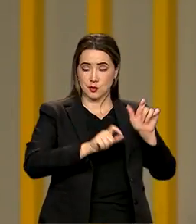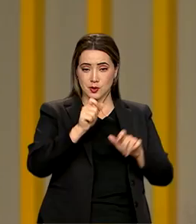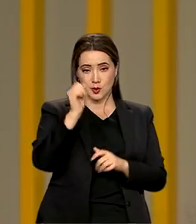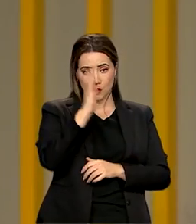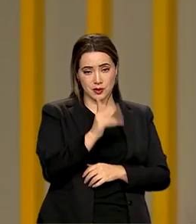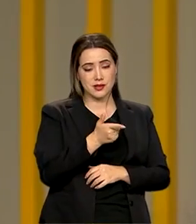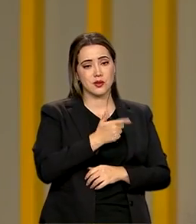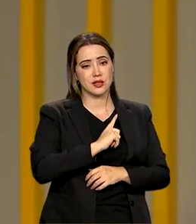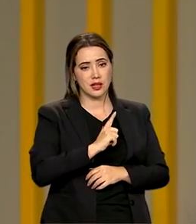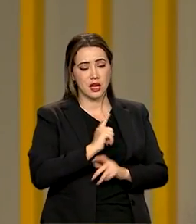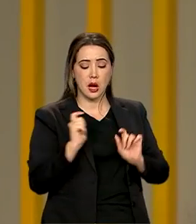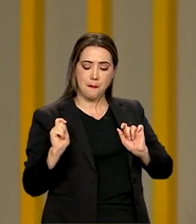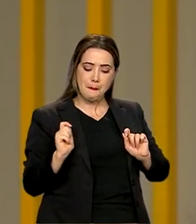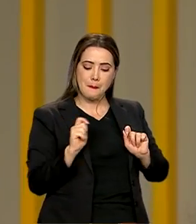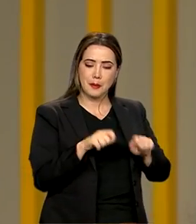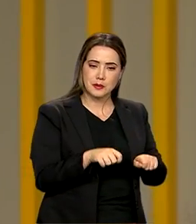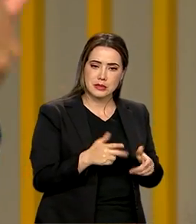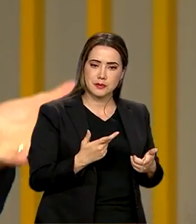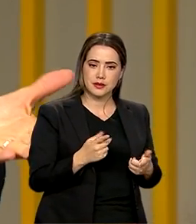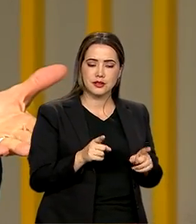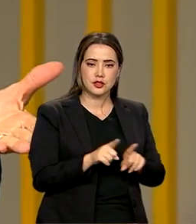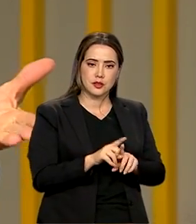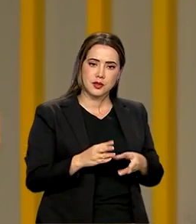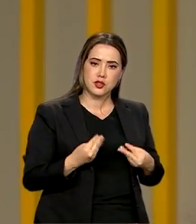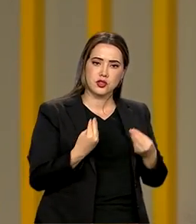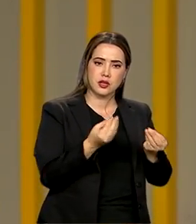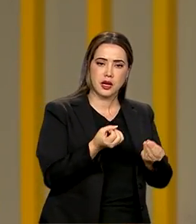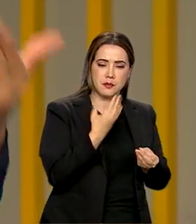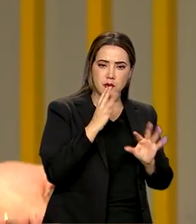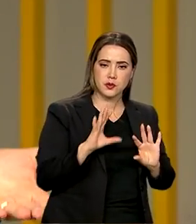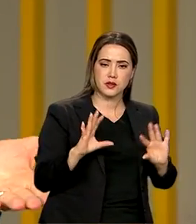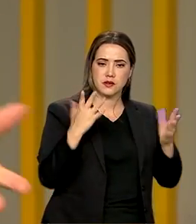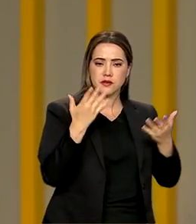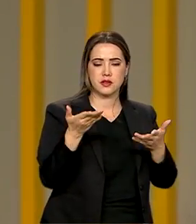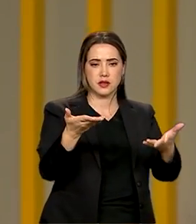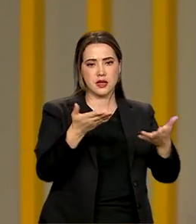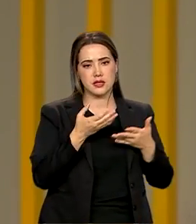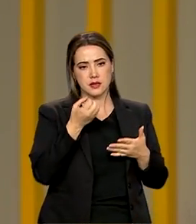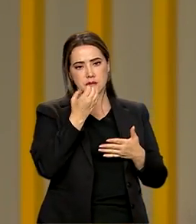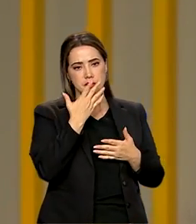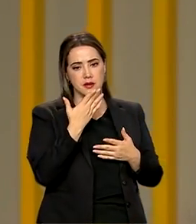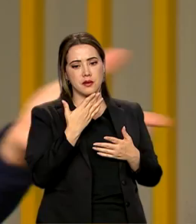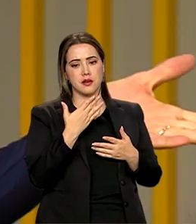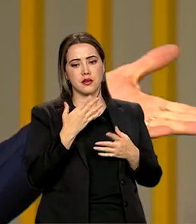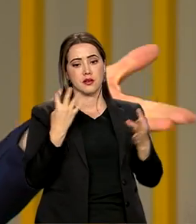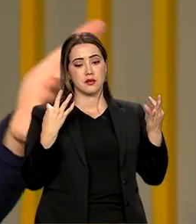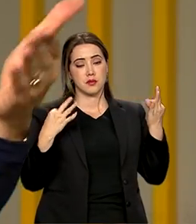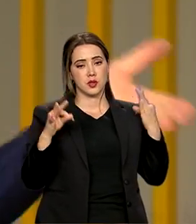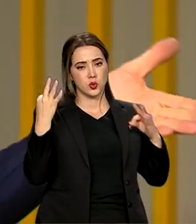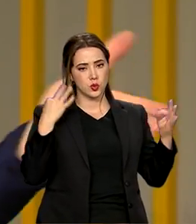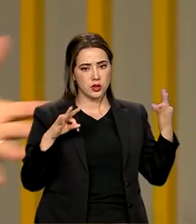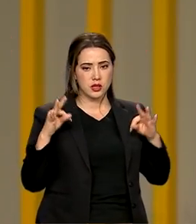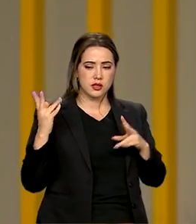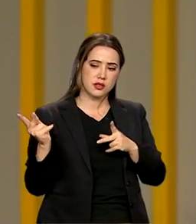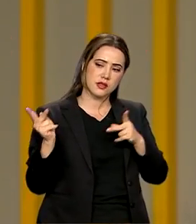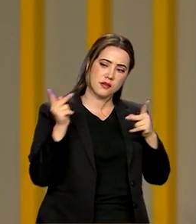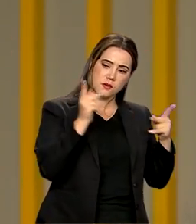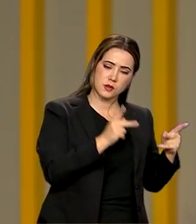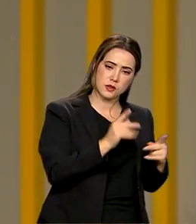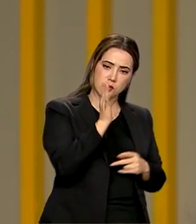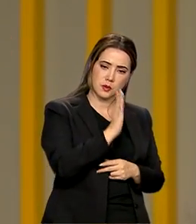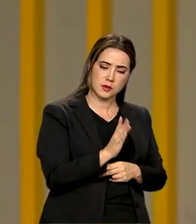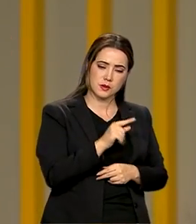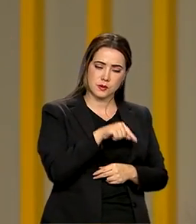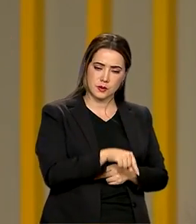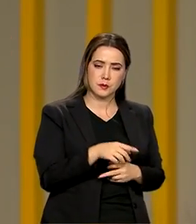como eu disse antes, a condição de entregar bons eventos e receber bem estrangeiros, visitantes, turistas